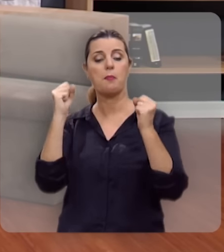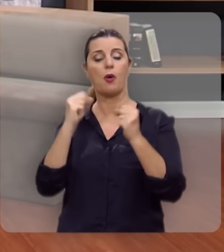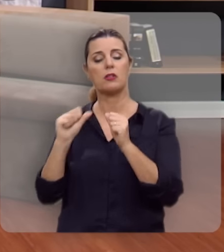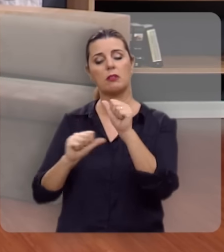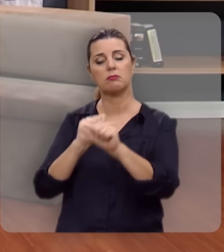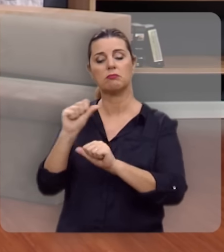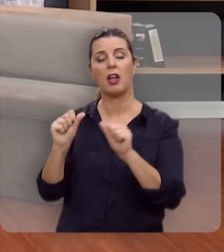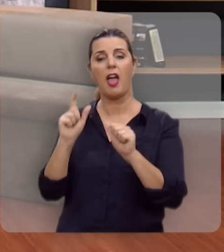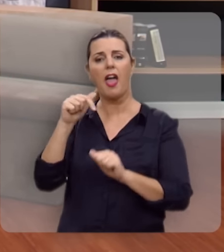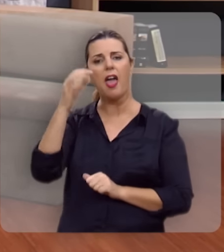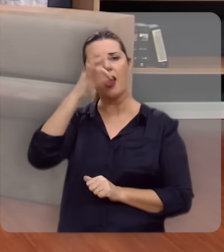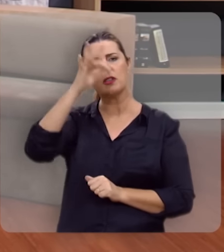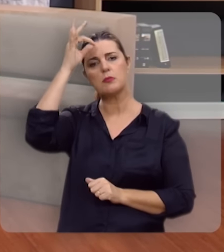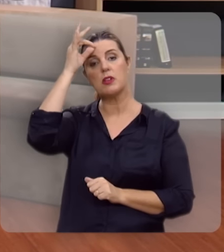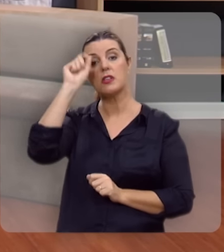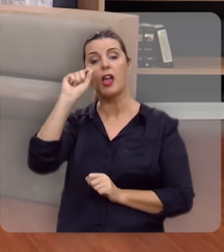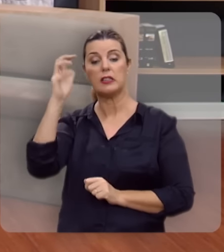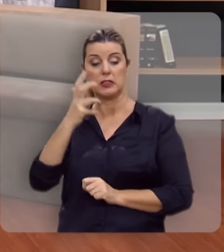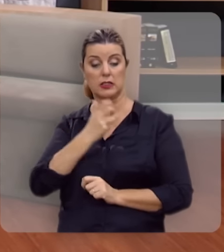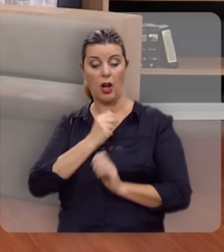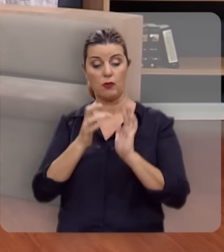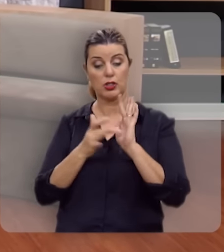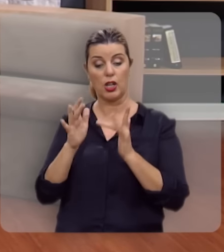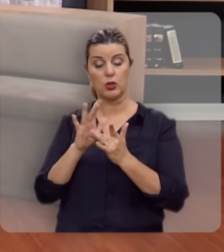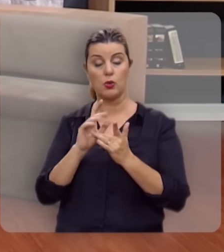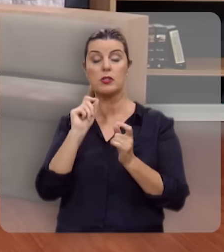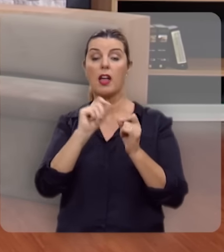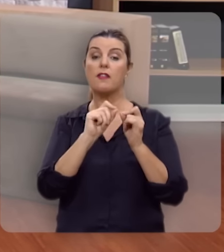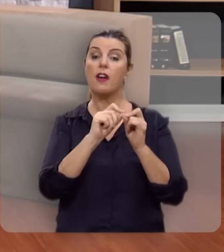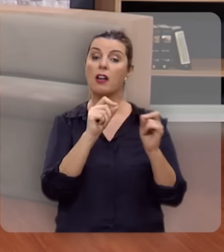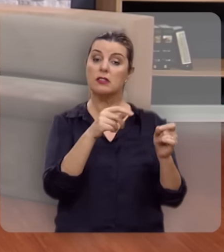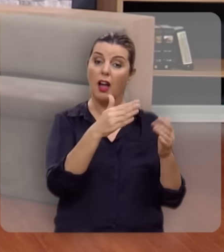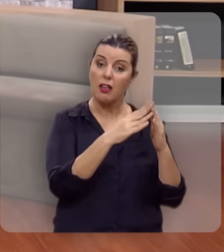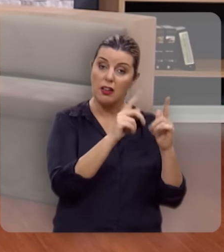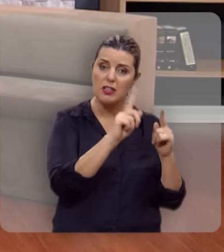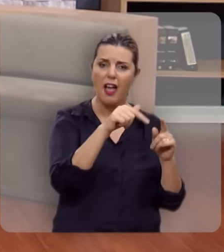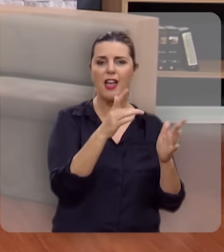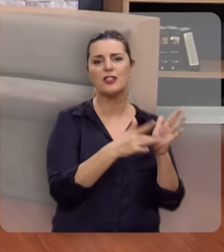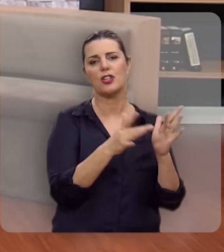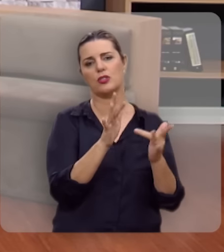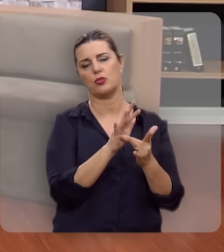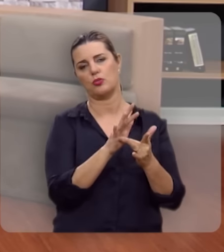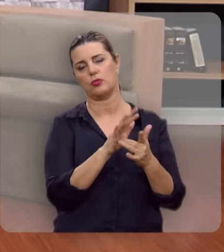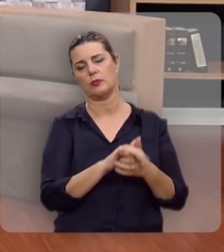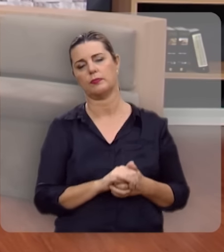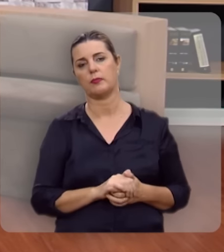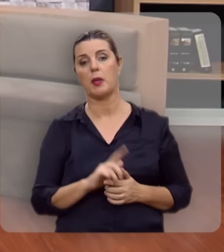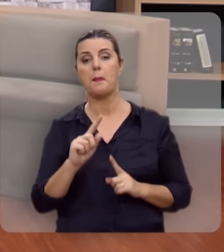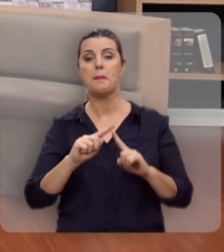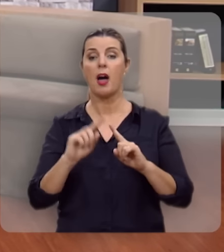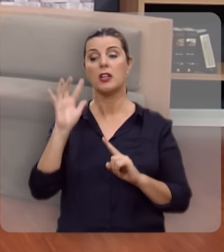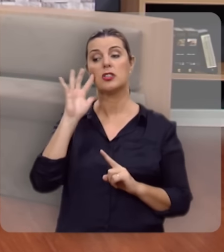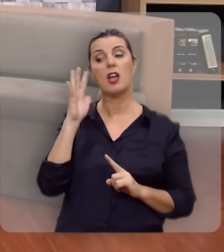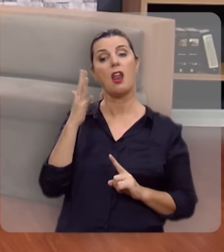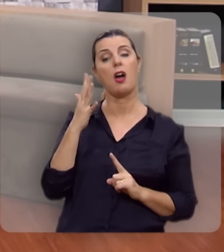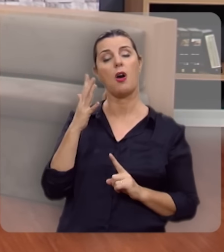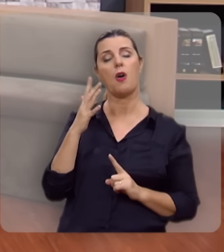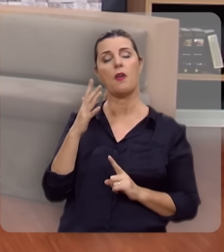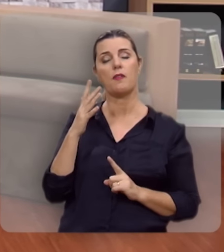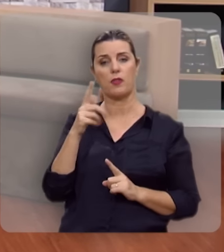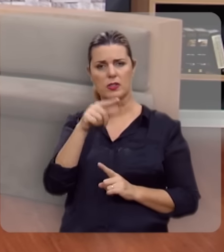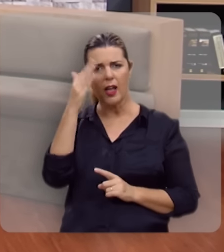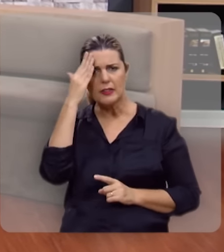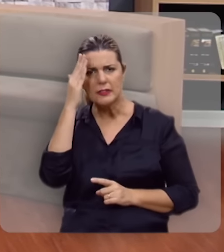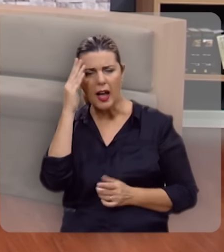Quem tem o poder de regenerar é o Espírito Santo. Quem salva é Jesus. Então quem edifica a igreja é Jesus. Mas finalmente, você